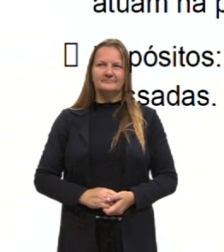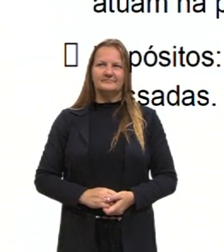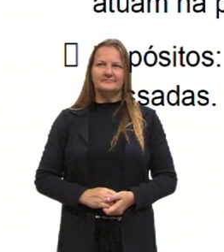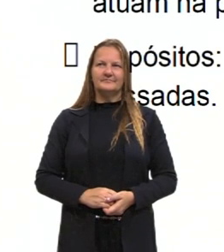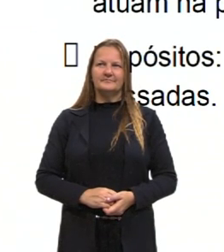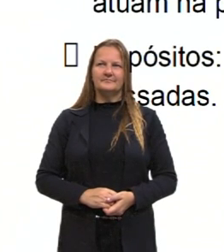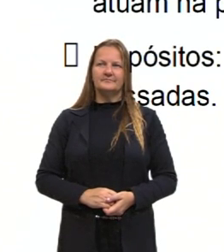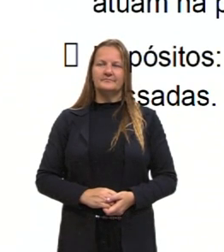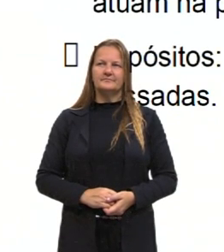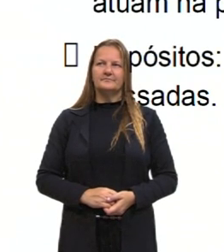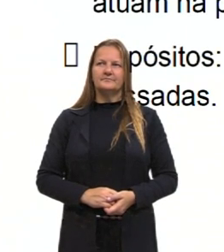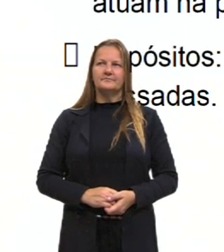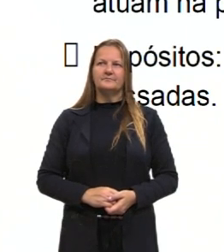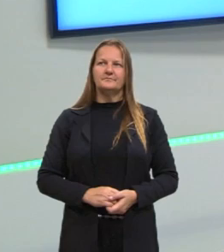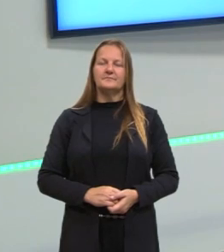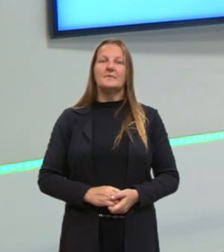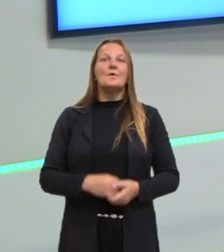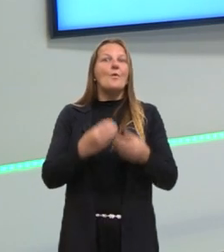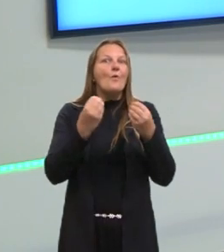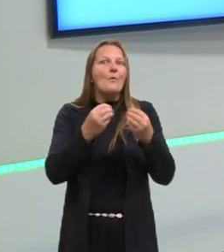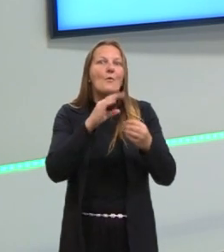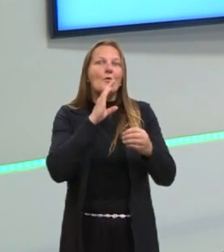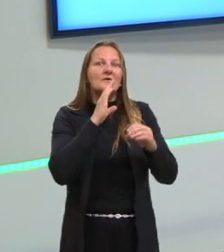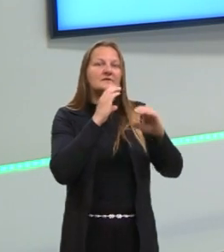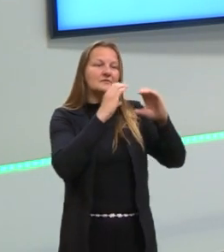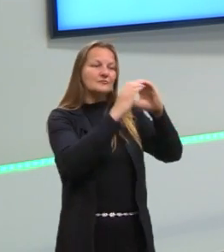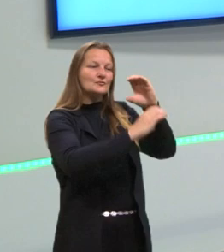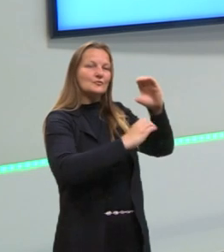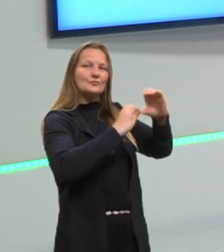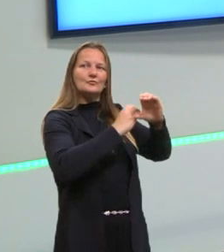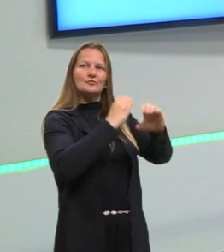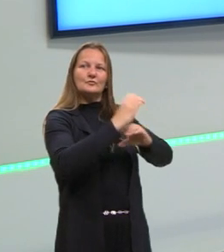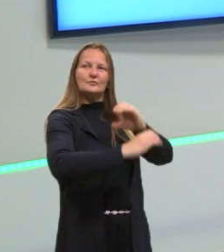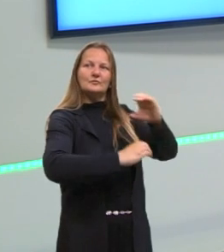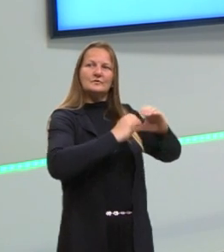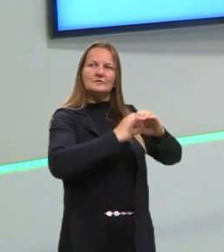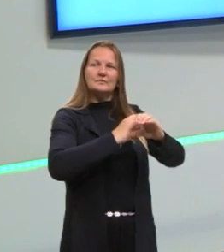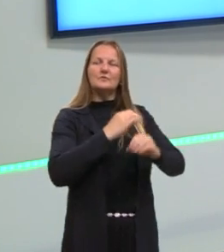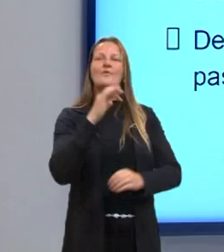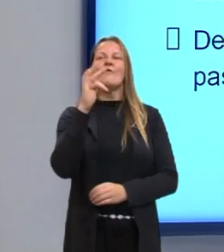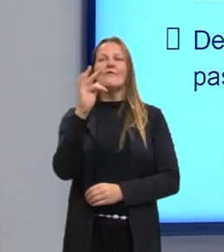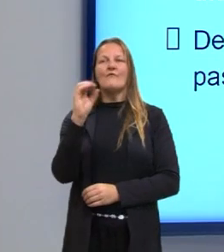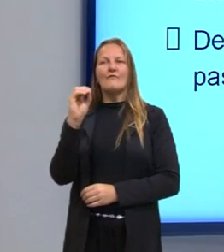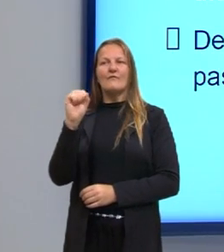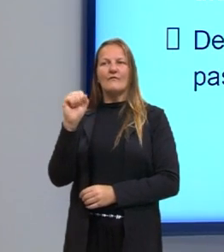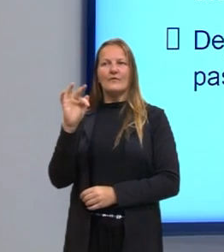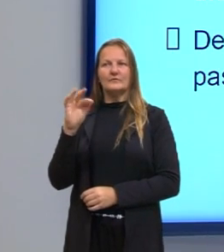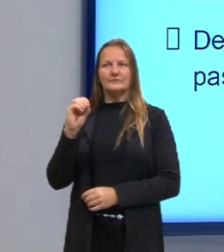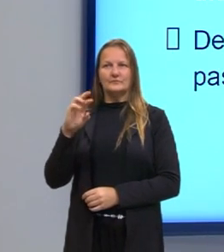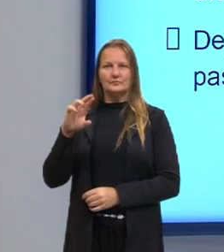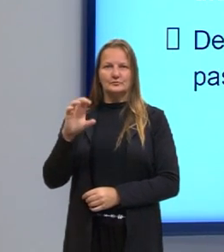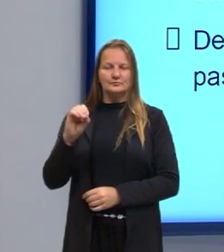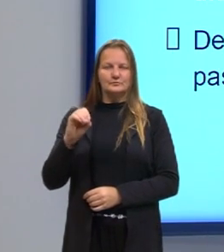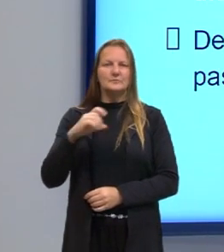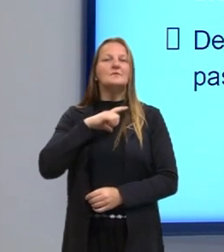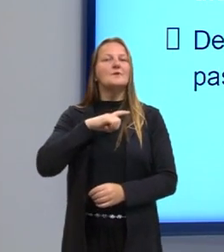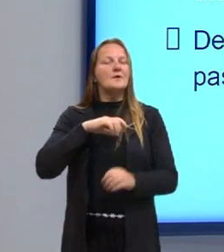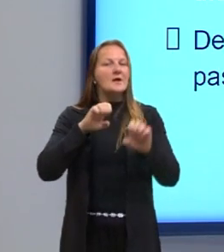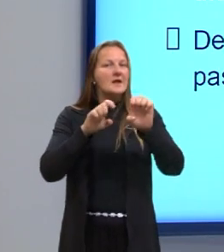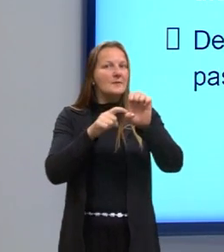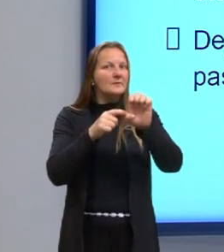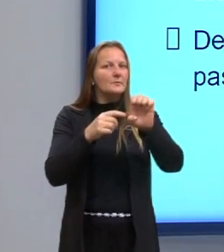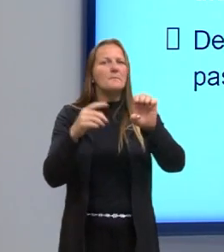Então, vamos começar por ele, né? O fósforo, o ciclo do fósforo. Então, o fósforo, ele é um elemento